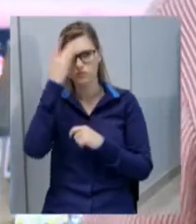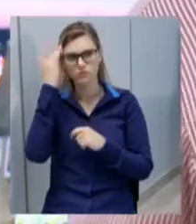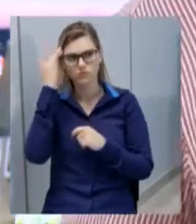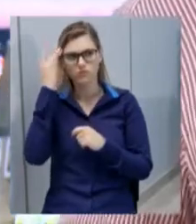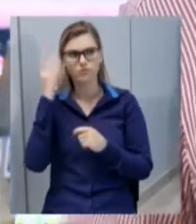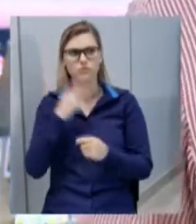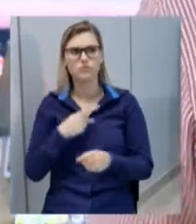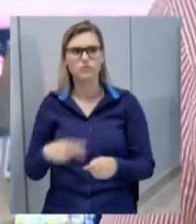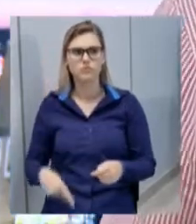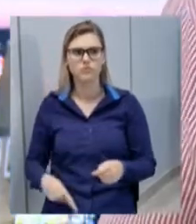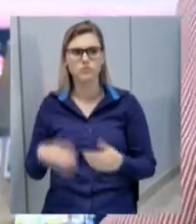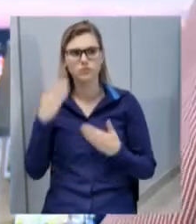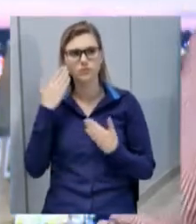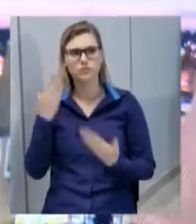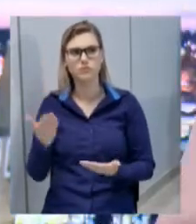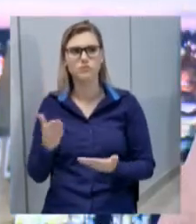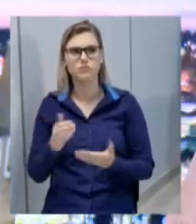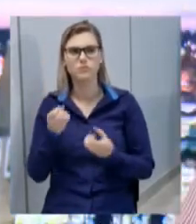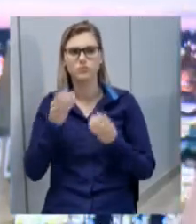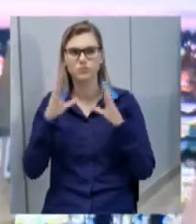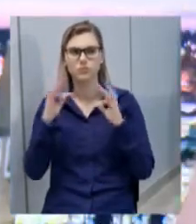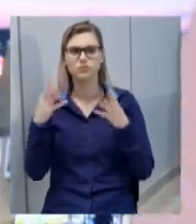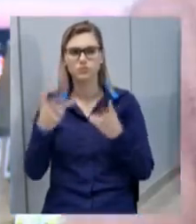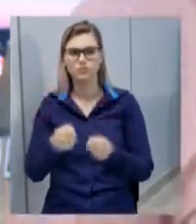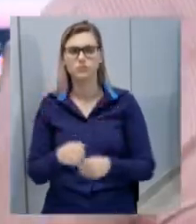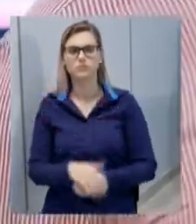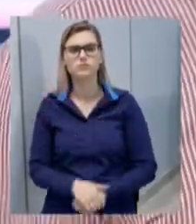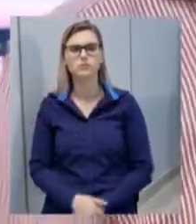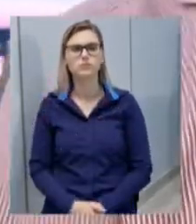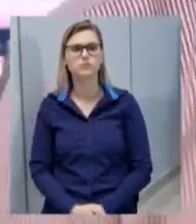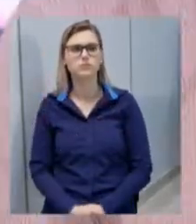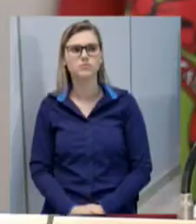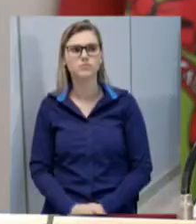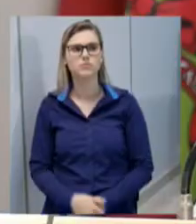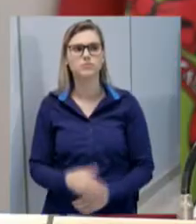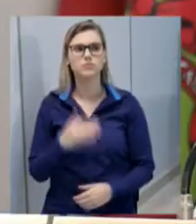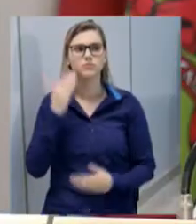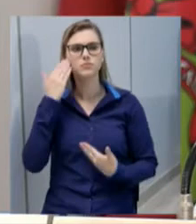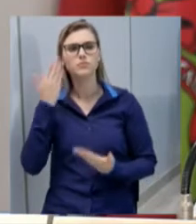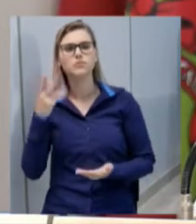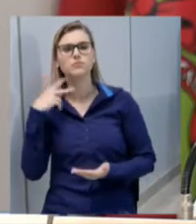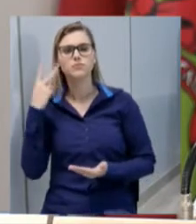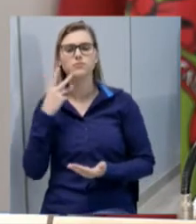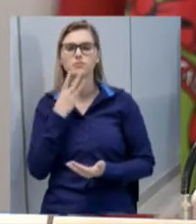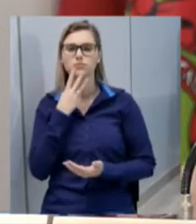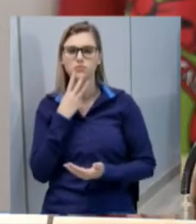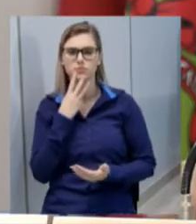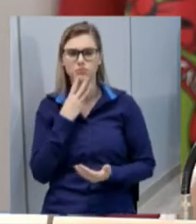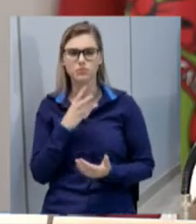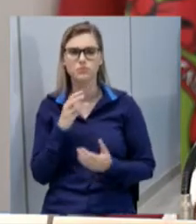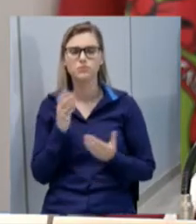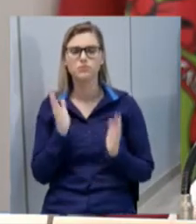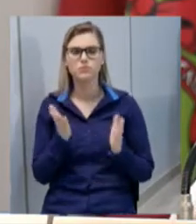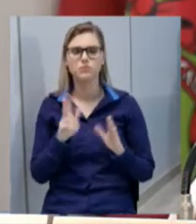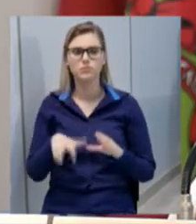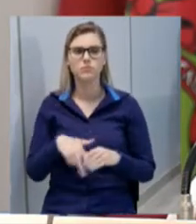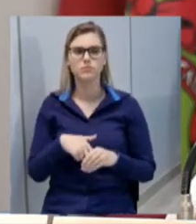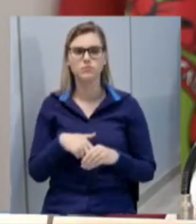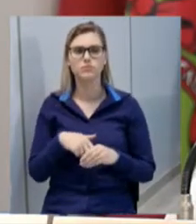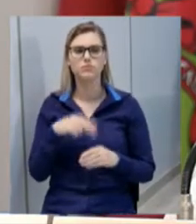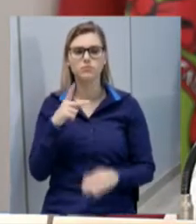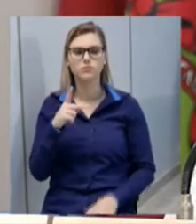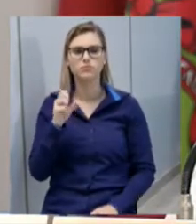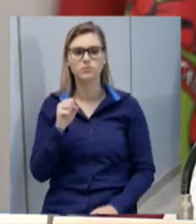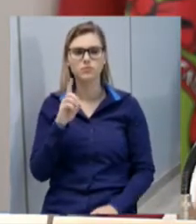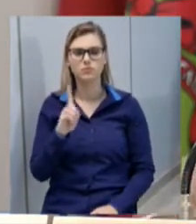senhor presidente obrigado uma boa noite a todos agradeço o vereador Wilson Martins dos Santos a palavra está com a bancada